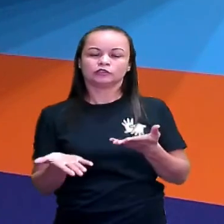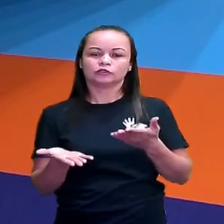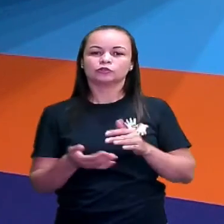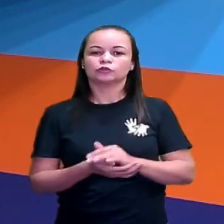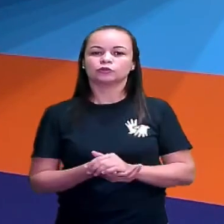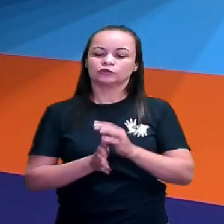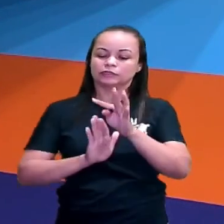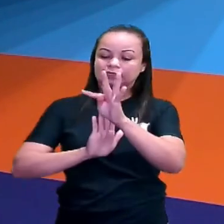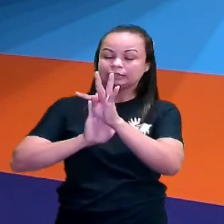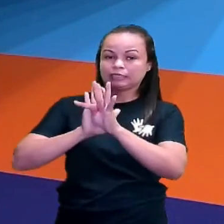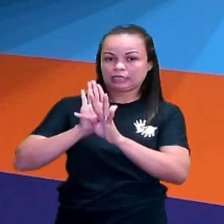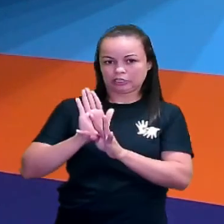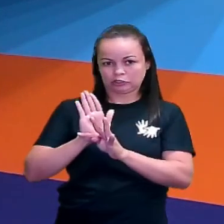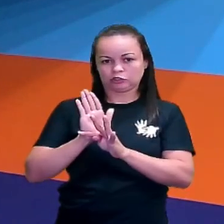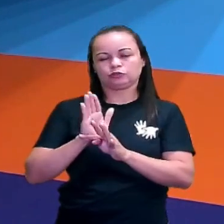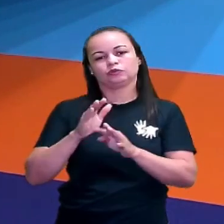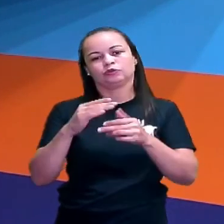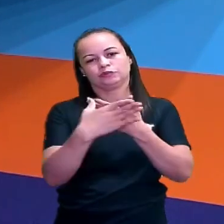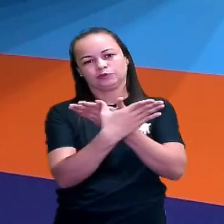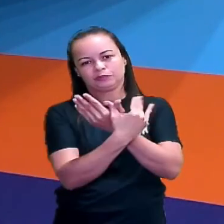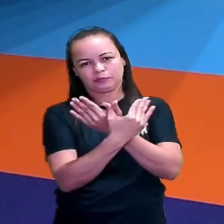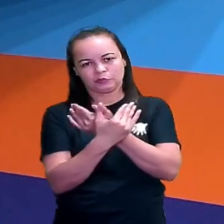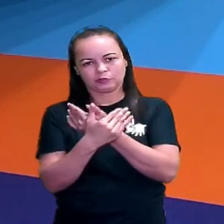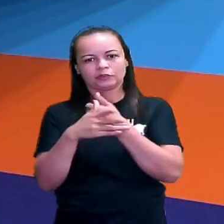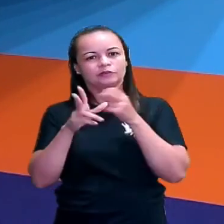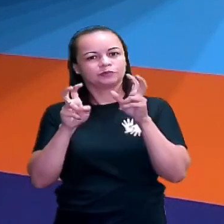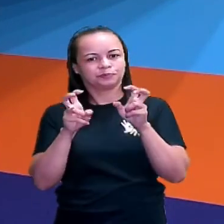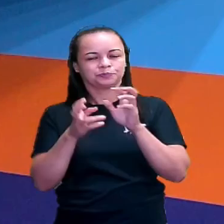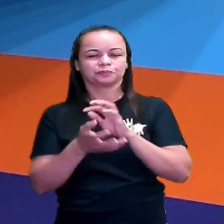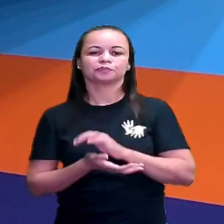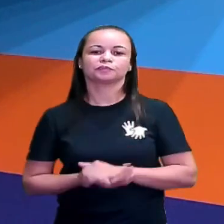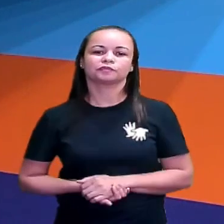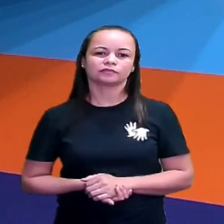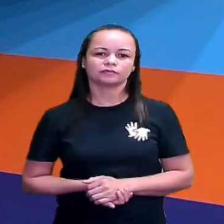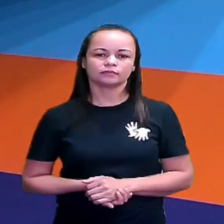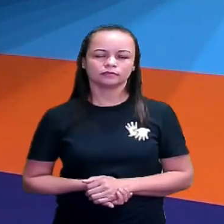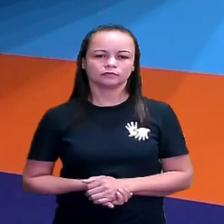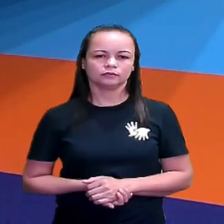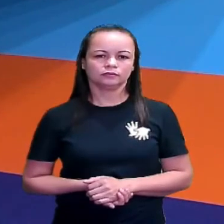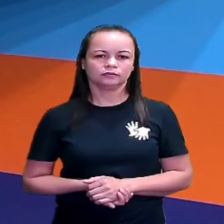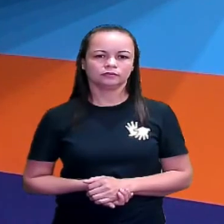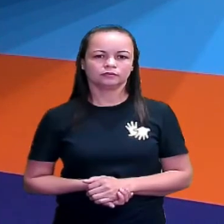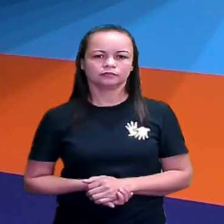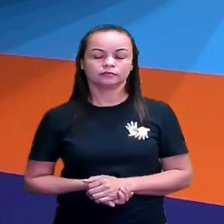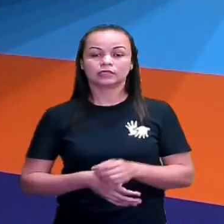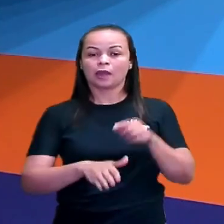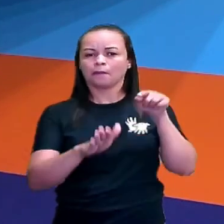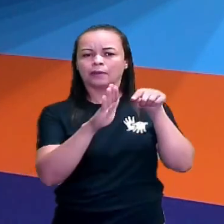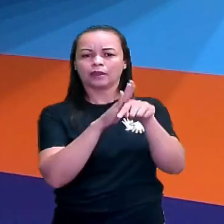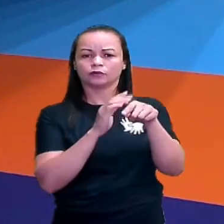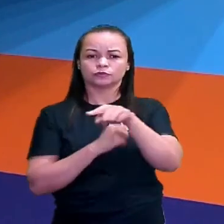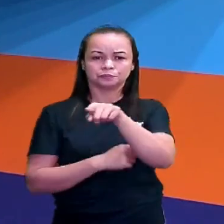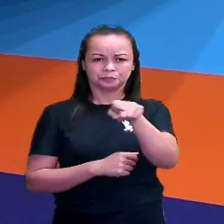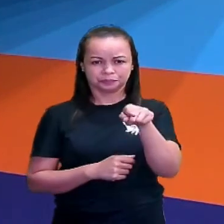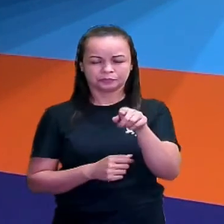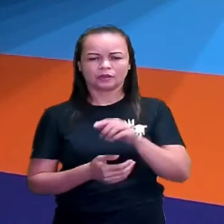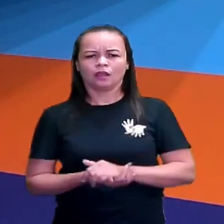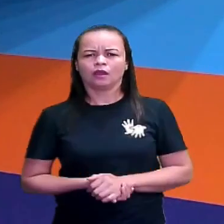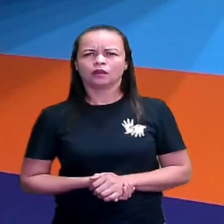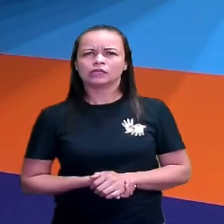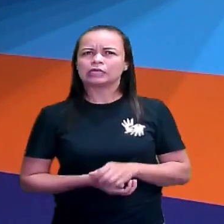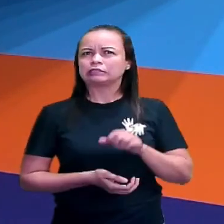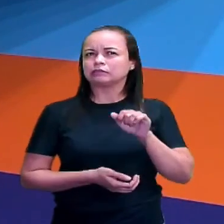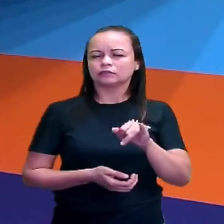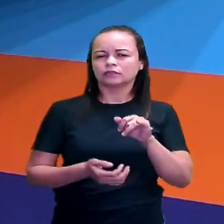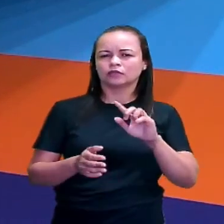texto sobre as borboletas. Agora eu pergunto pra vocês. E se a gente for escrever?